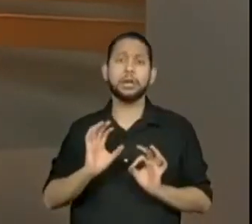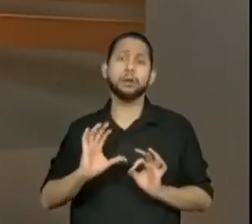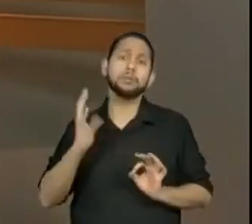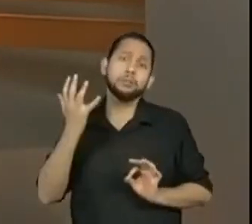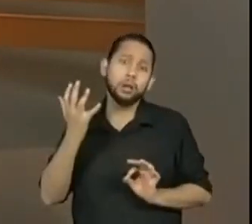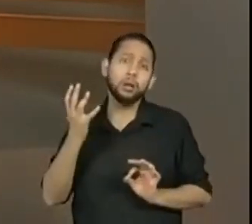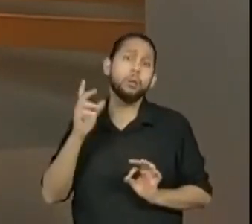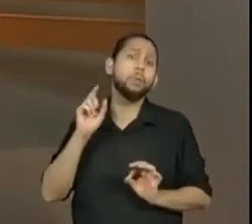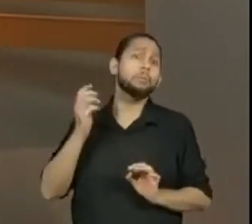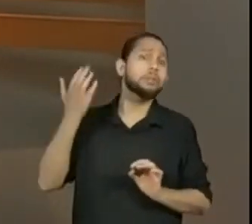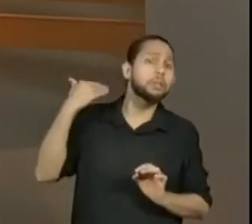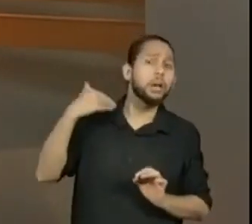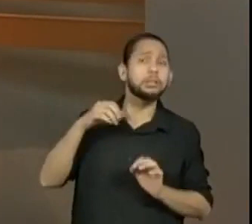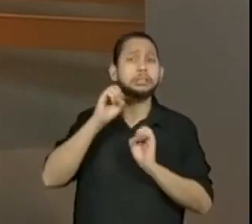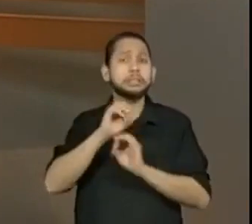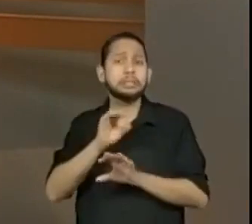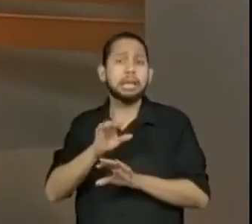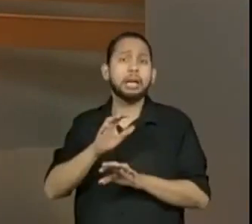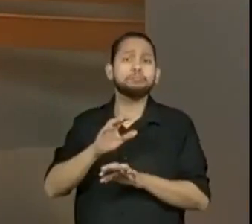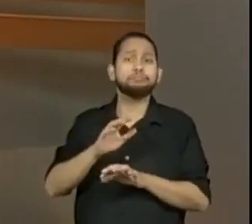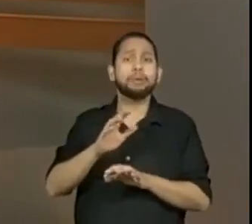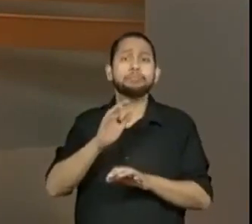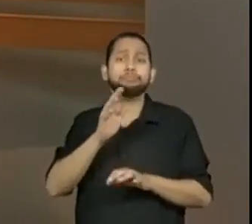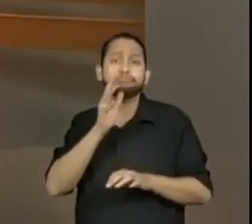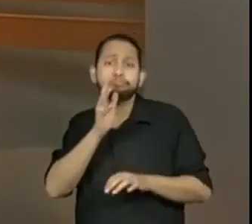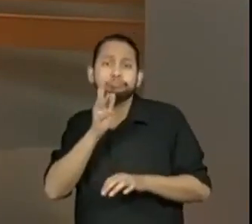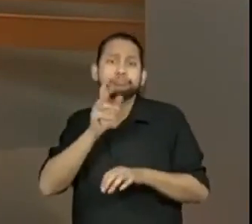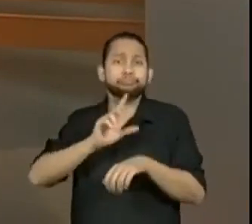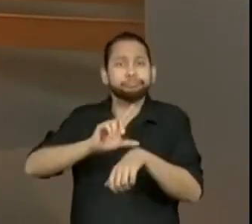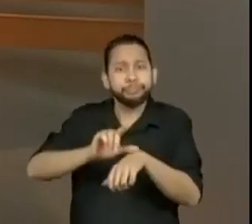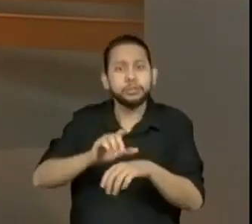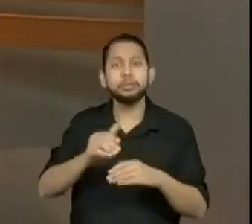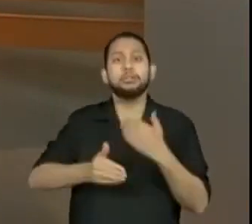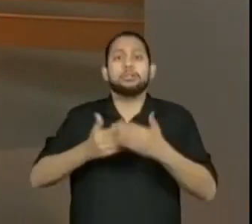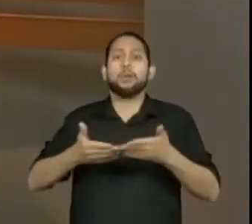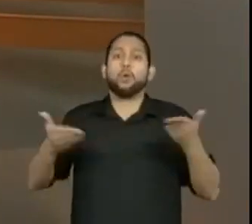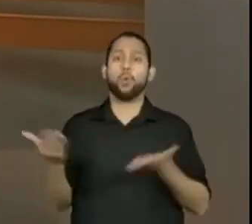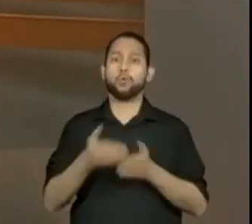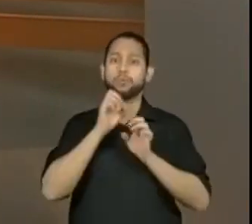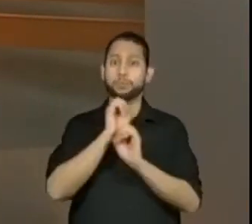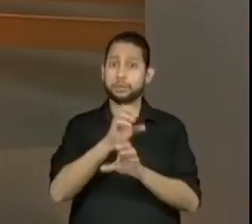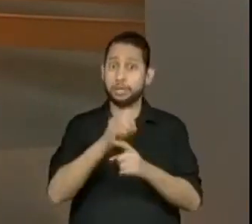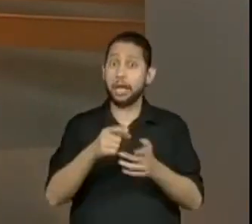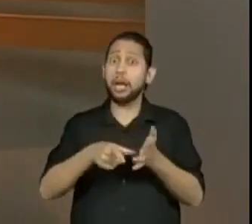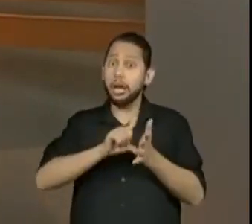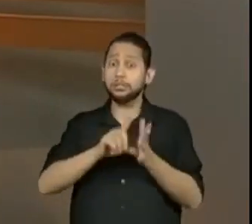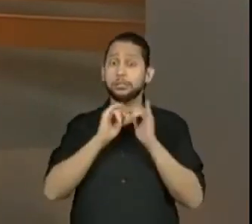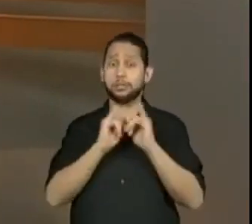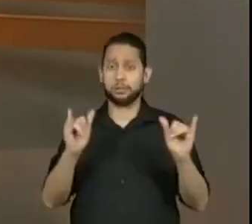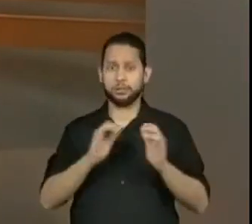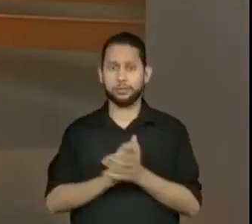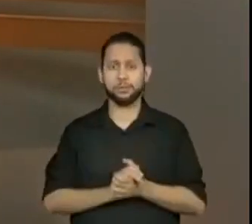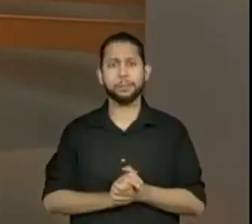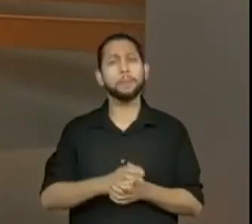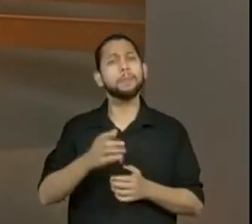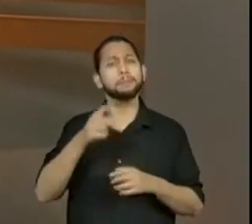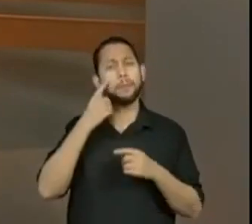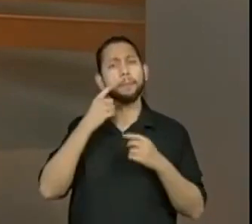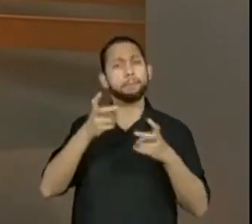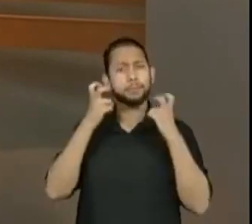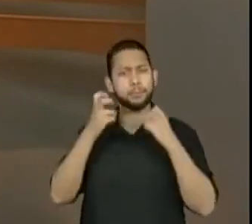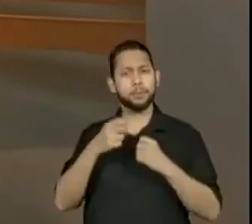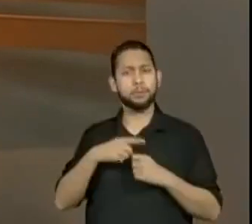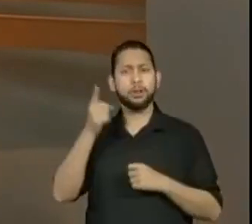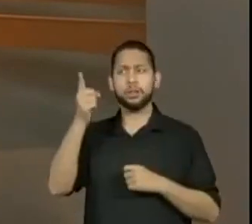ela não aconteceu. E aí ela vai acontecer hoje. Mas eu quero esclarecer algumas coisas para vocês. Vocês perceberam, alunos do quinto ano,